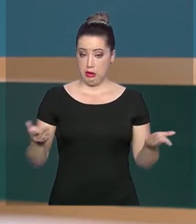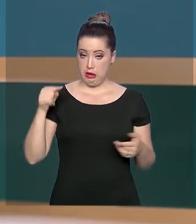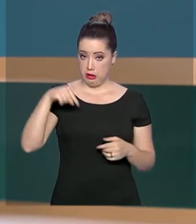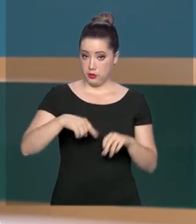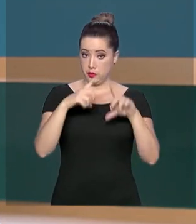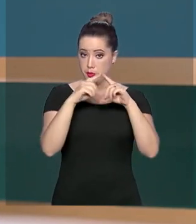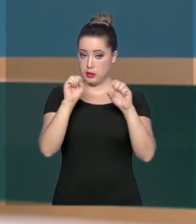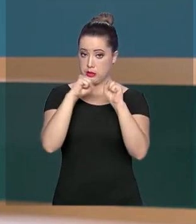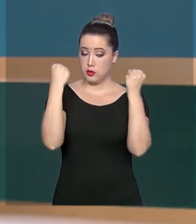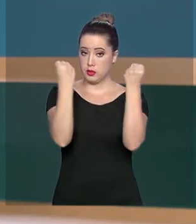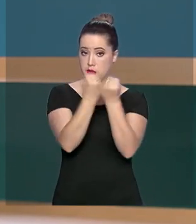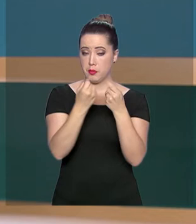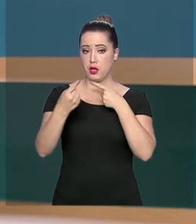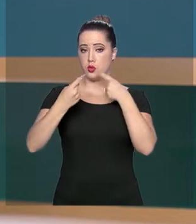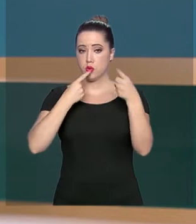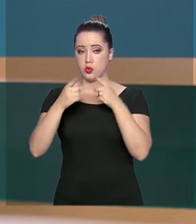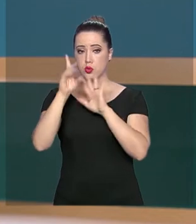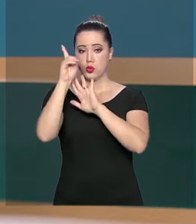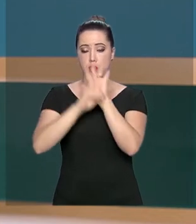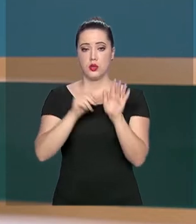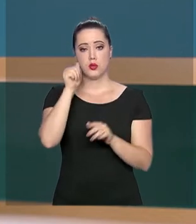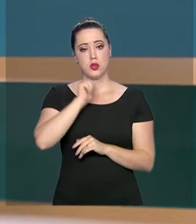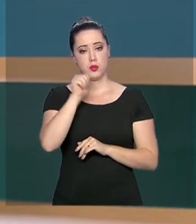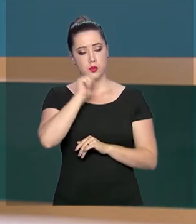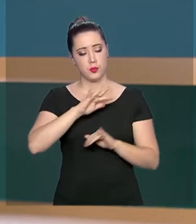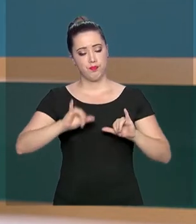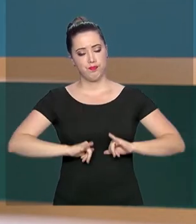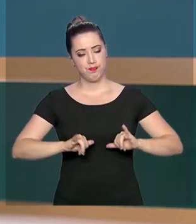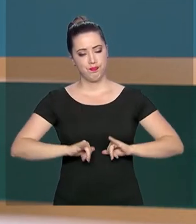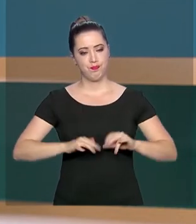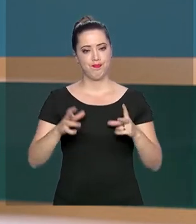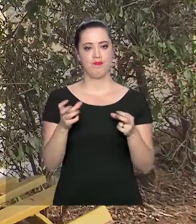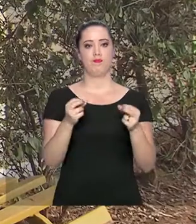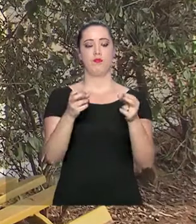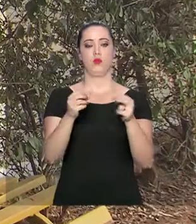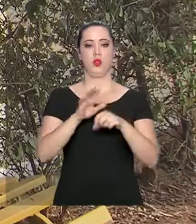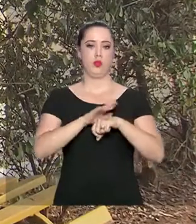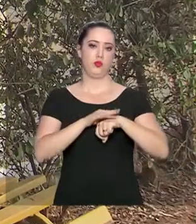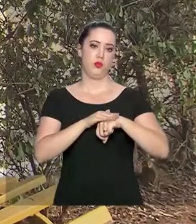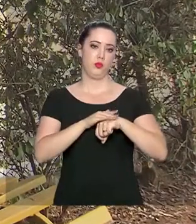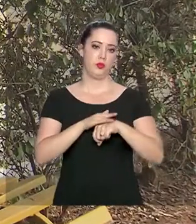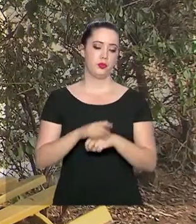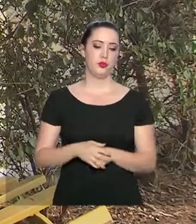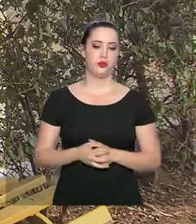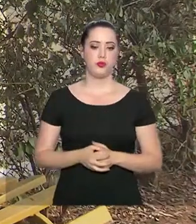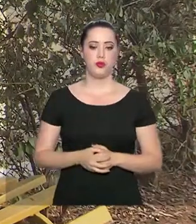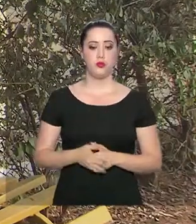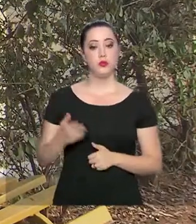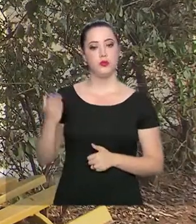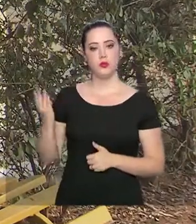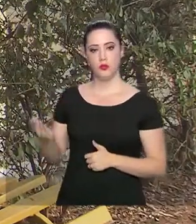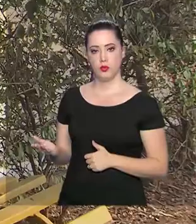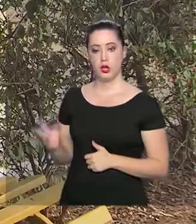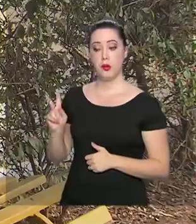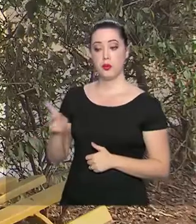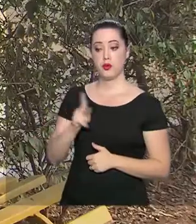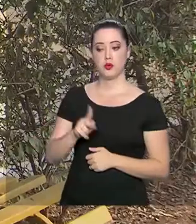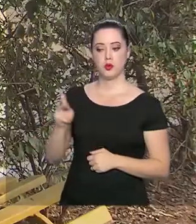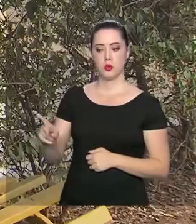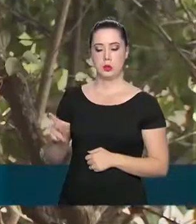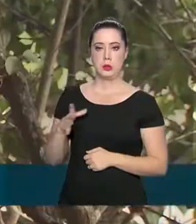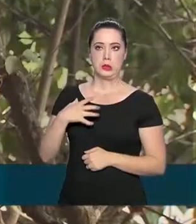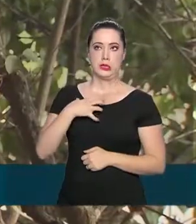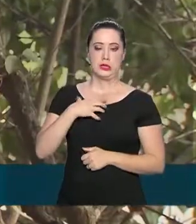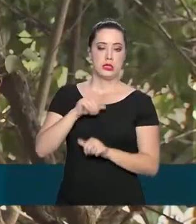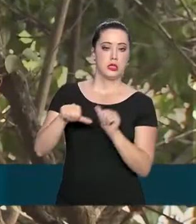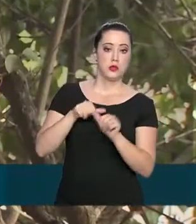um seminário debater os direitos das mulheres vítimas da doença. A professora Rosilda transformou o medo de